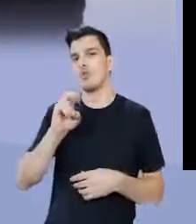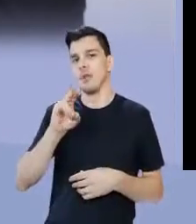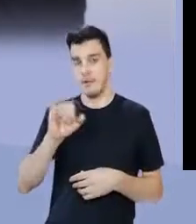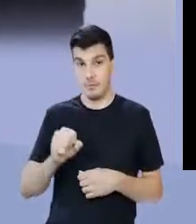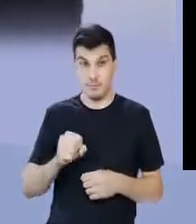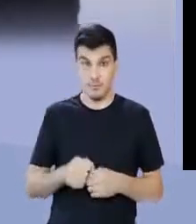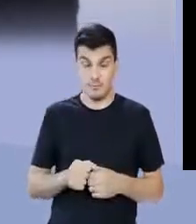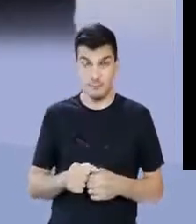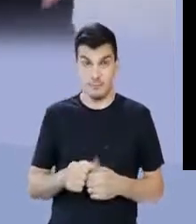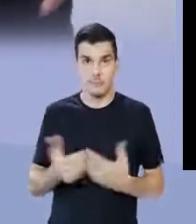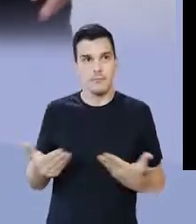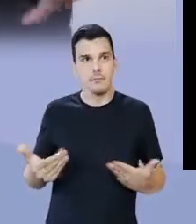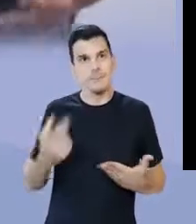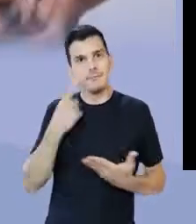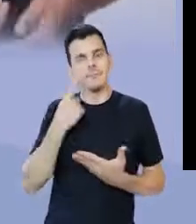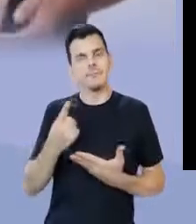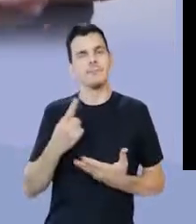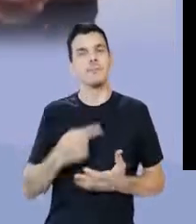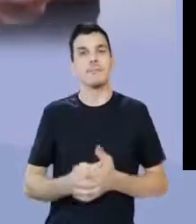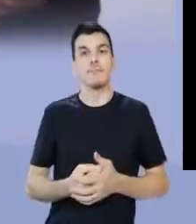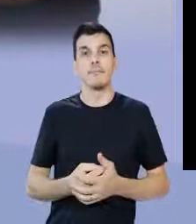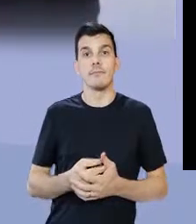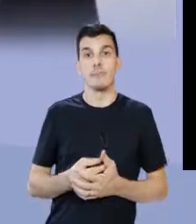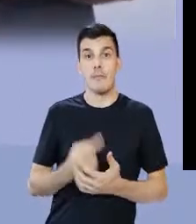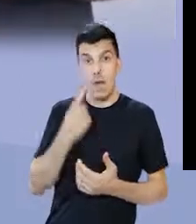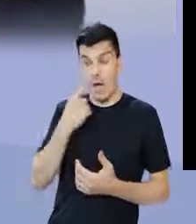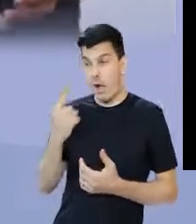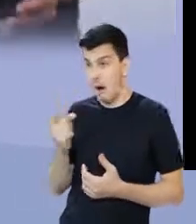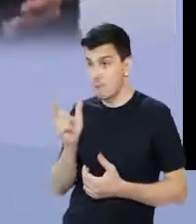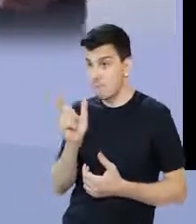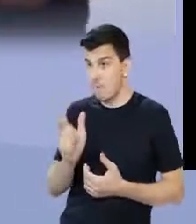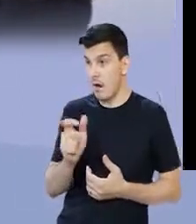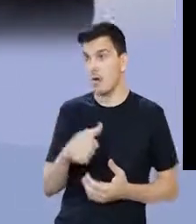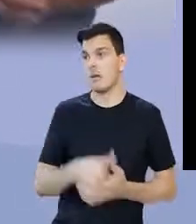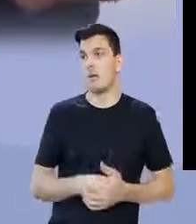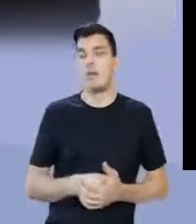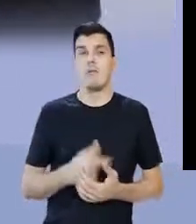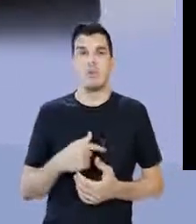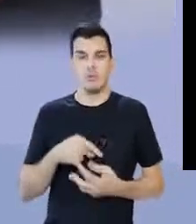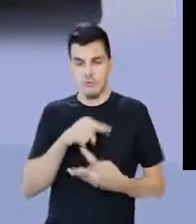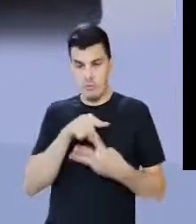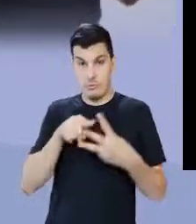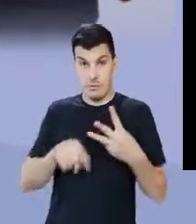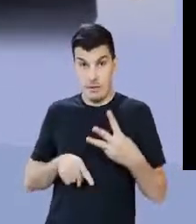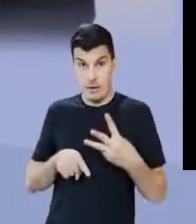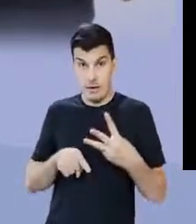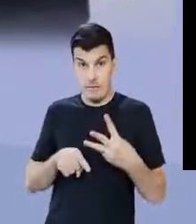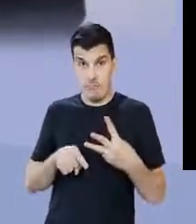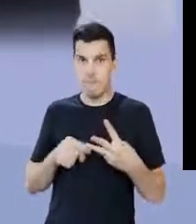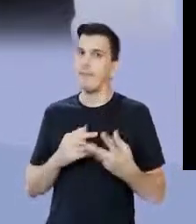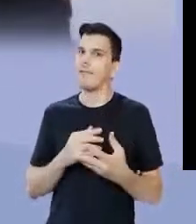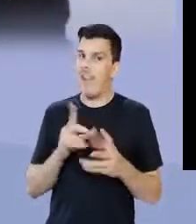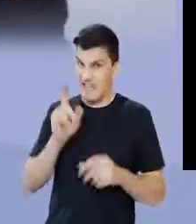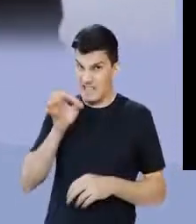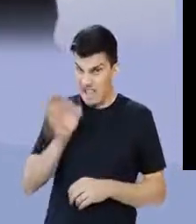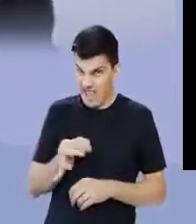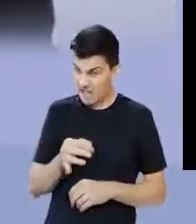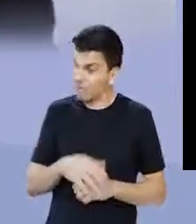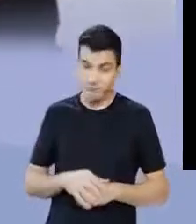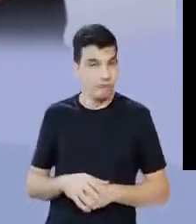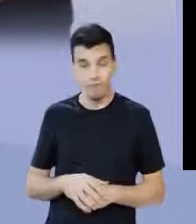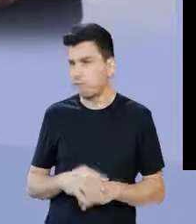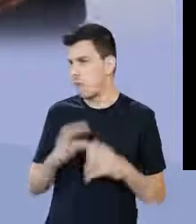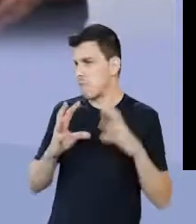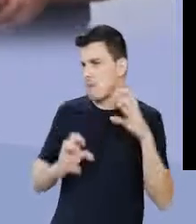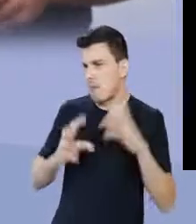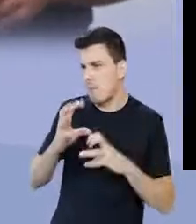Três triumviratos. Aí, meu amor, esse triumvirato entre Júlio César, Crasso e Pompeu, claro que não vai